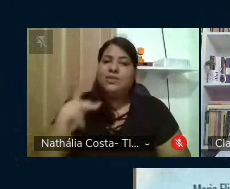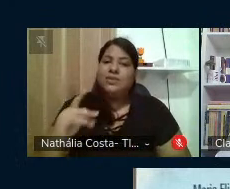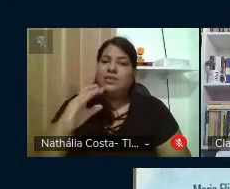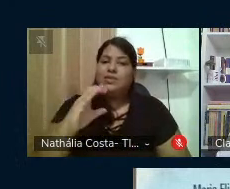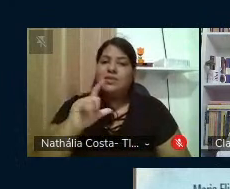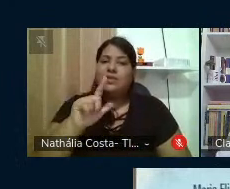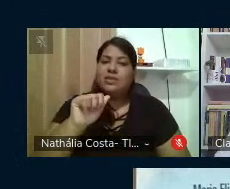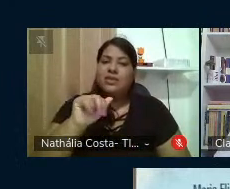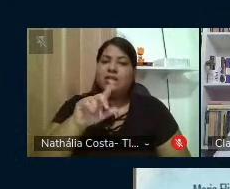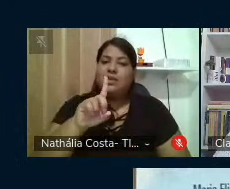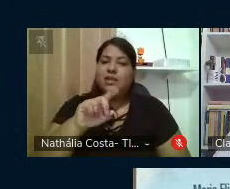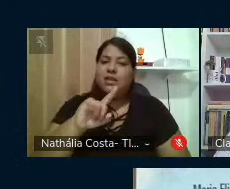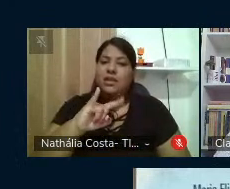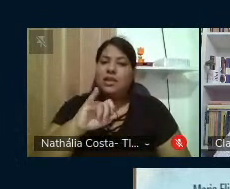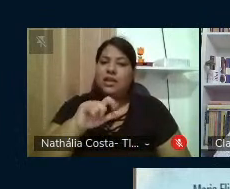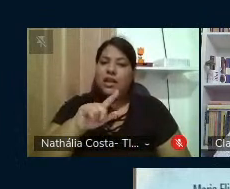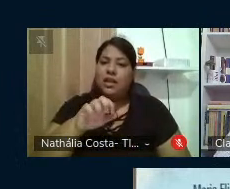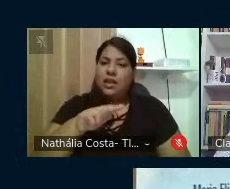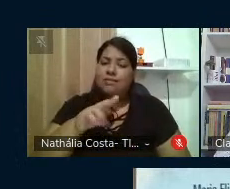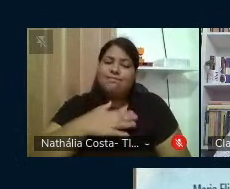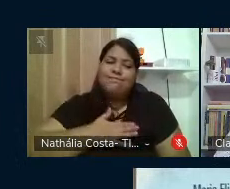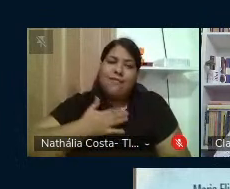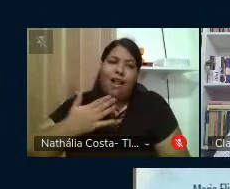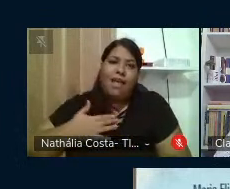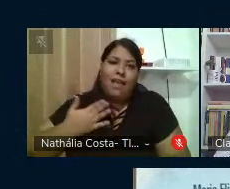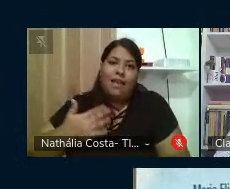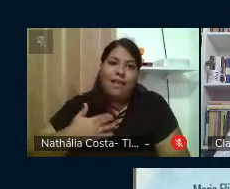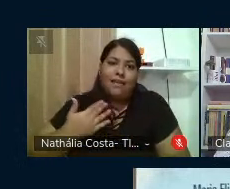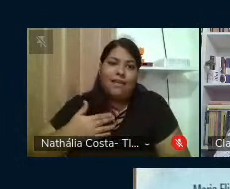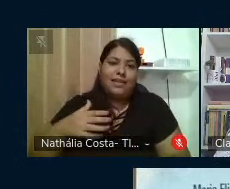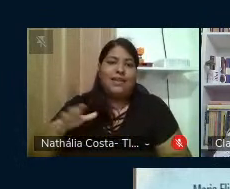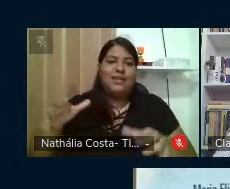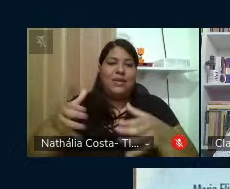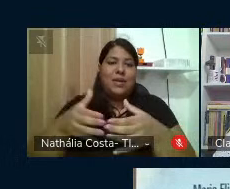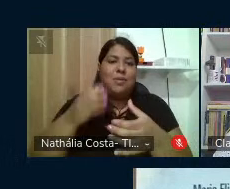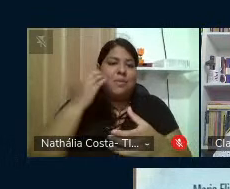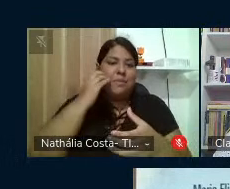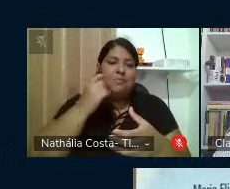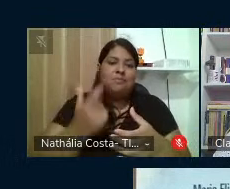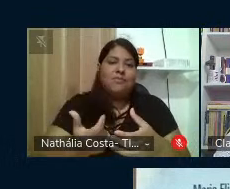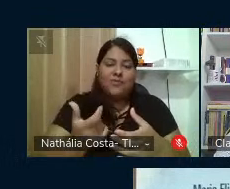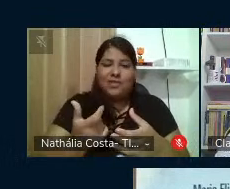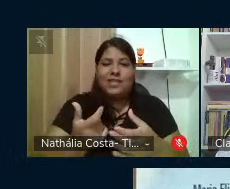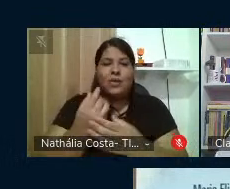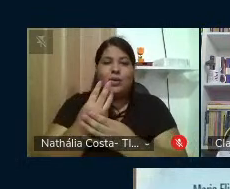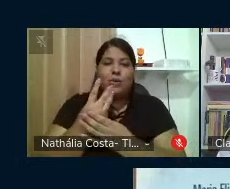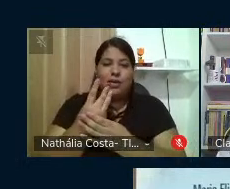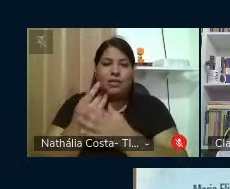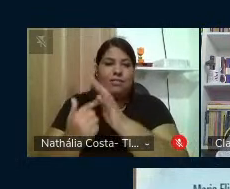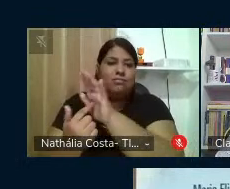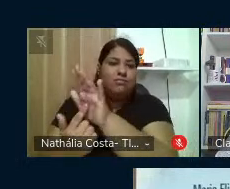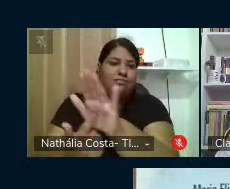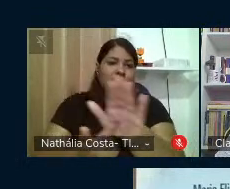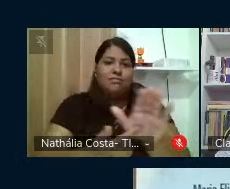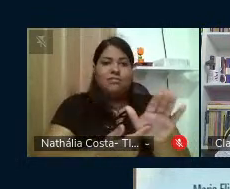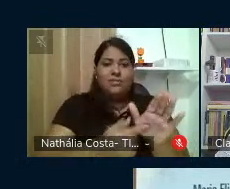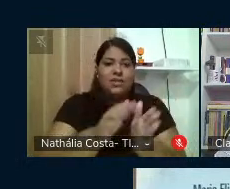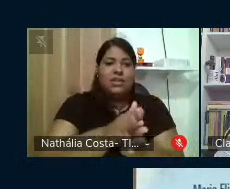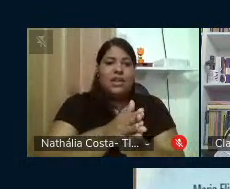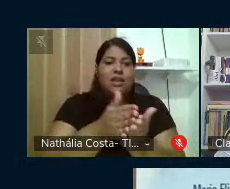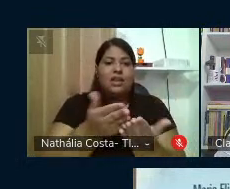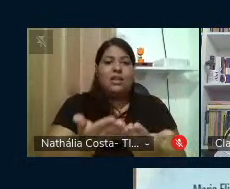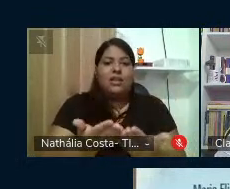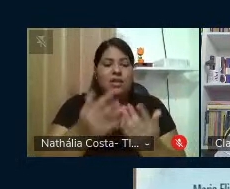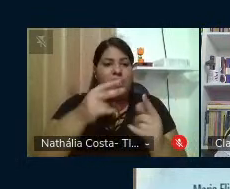É com muita alegria que a Cátedra Paulo Freire, da UFPE, apresenta para o grande público o livro